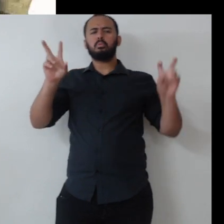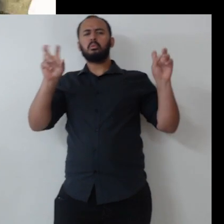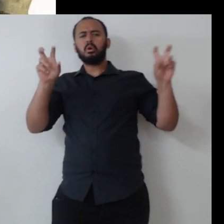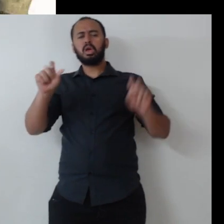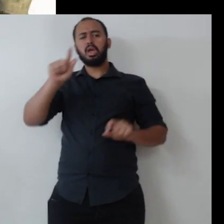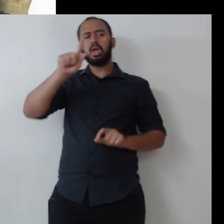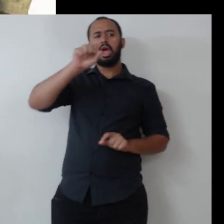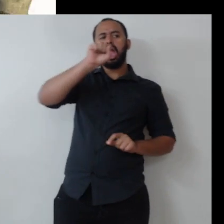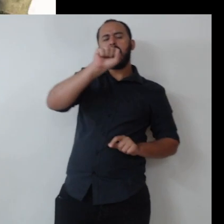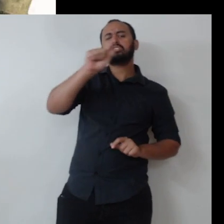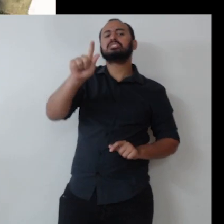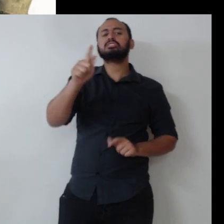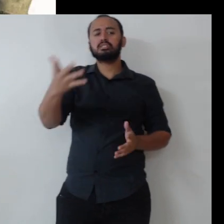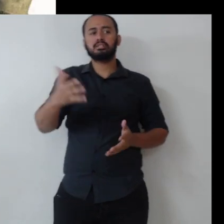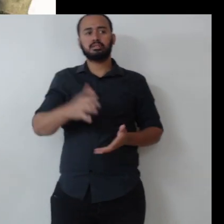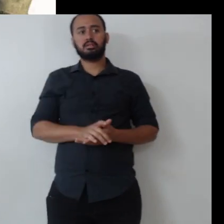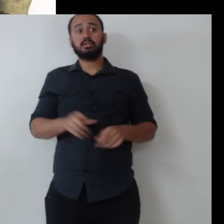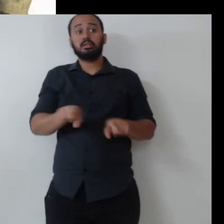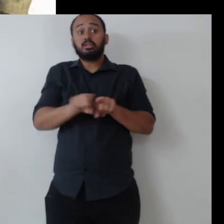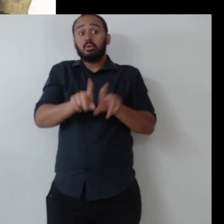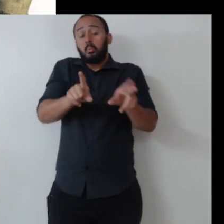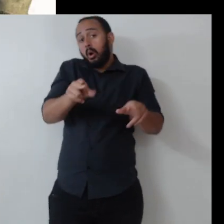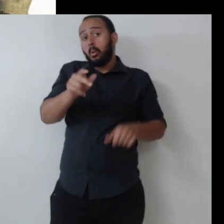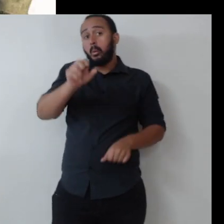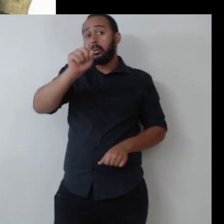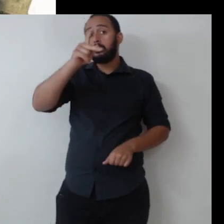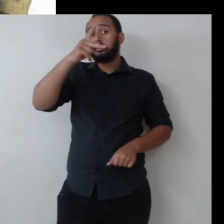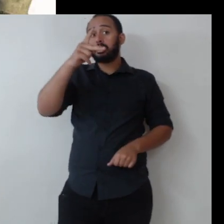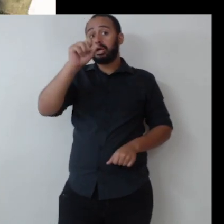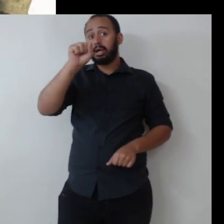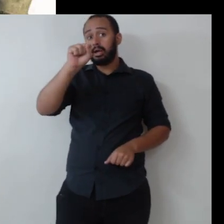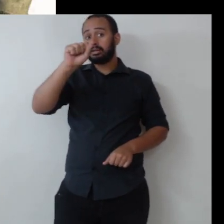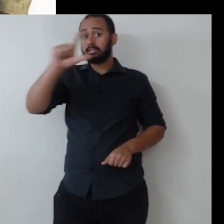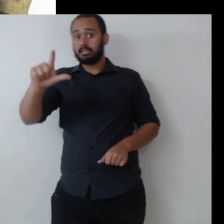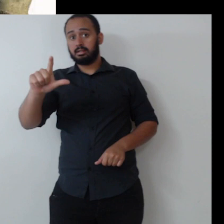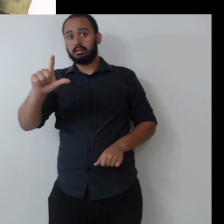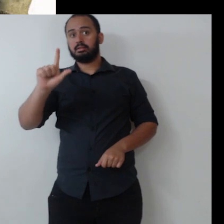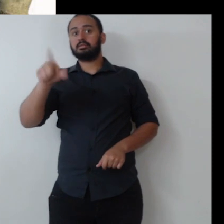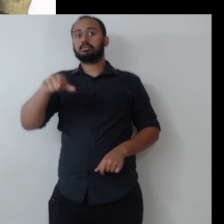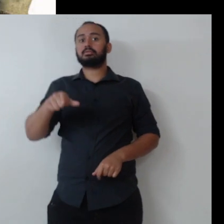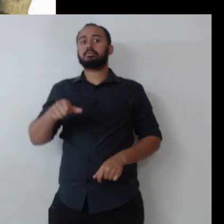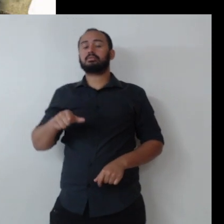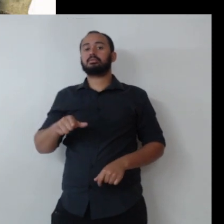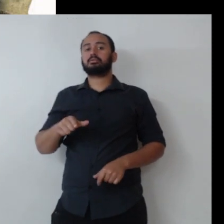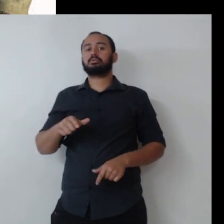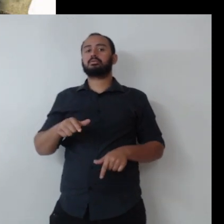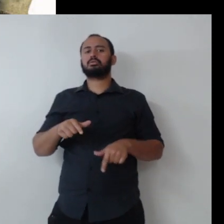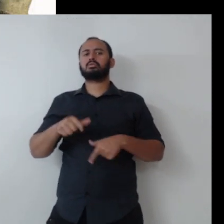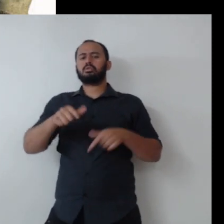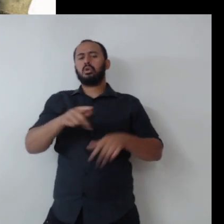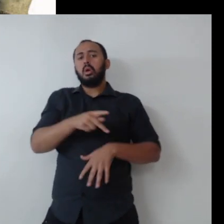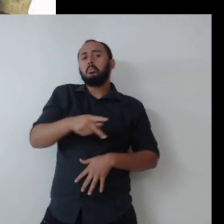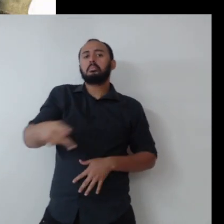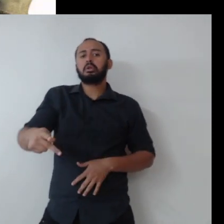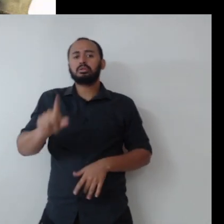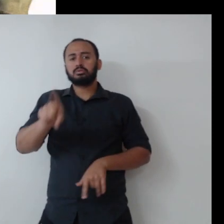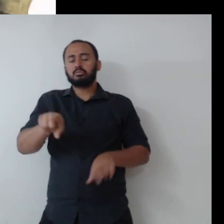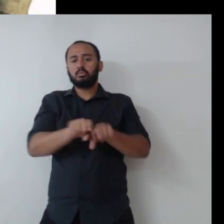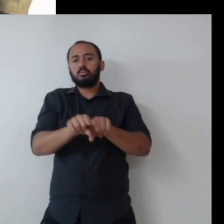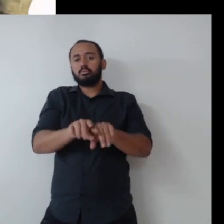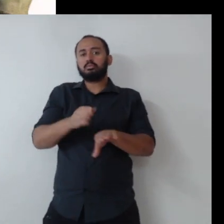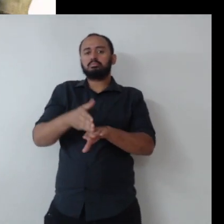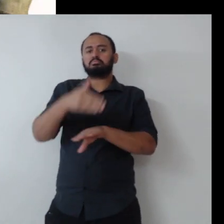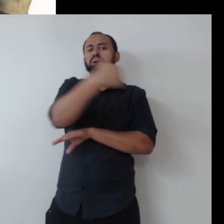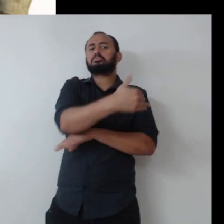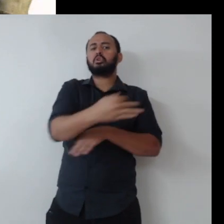à frente. A mesma coisa do PLS. No Executivo, e a gente tem a resolução do Judiciário